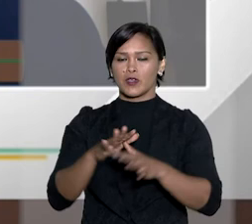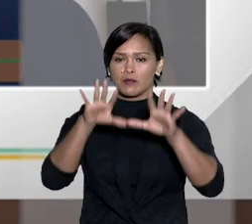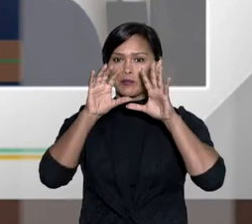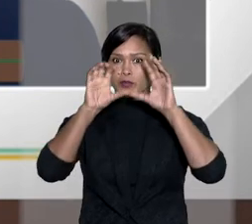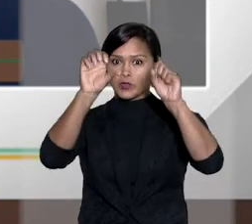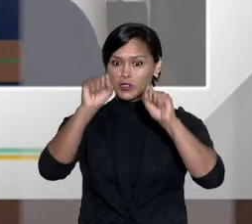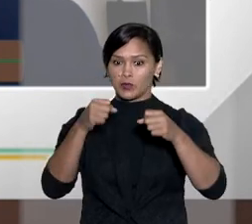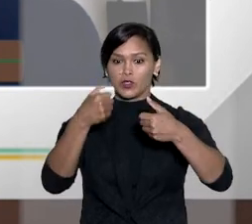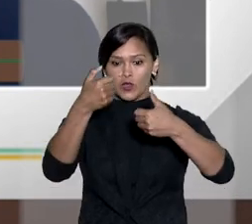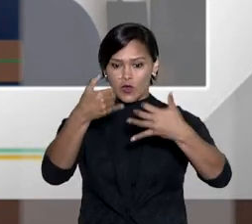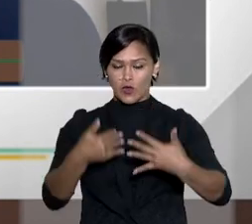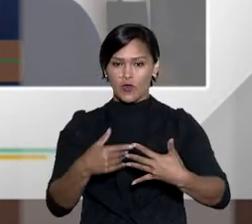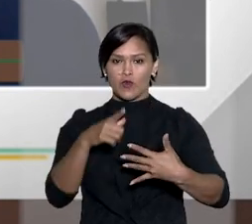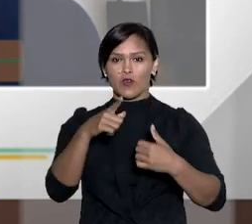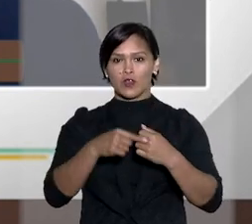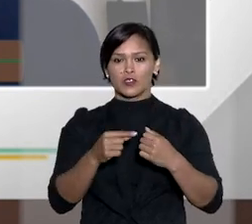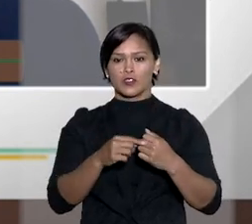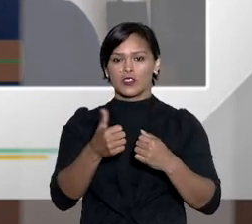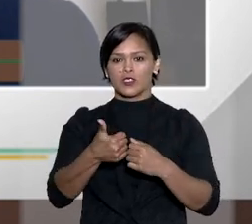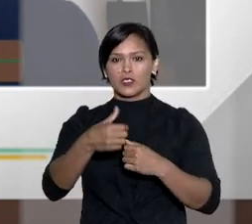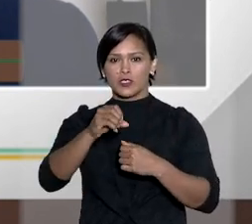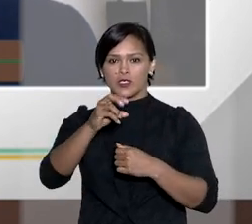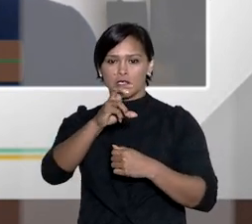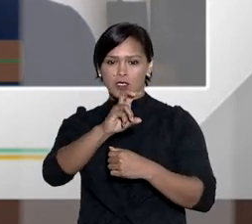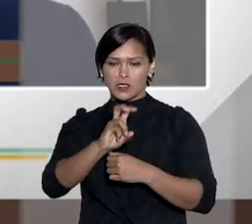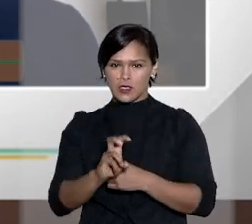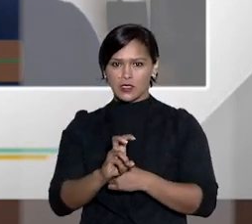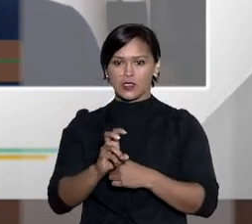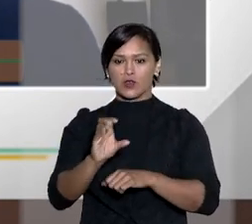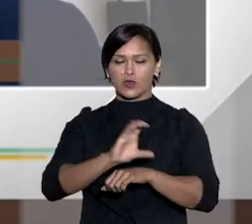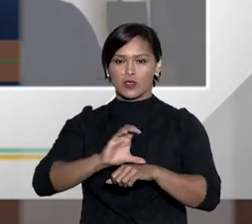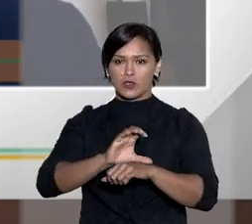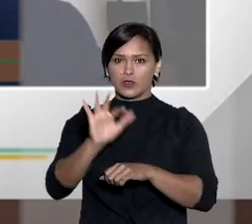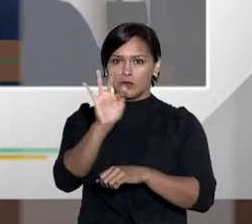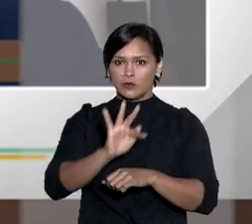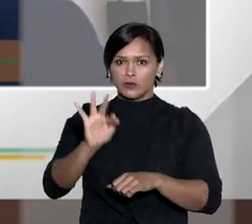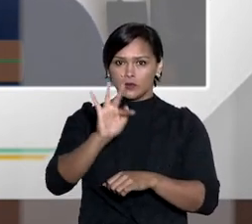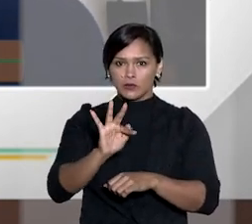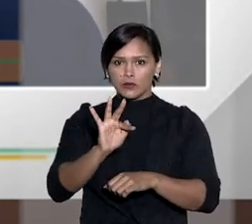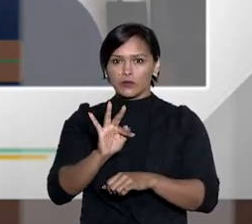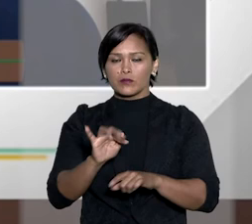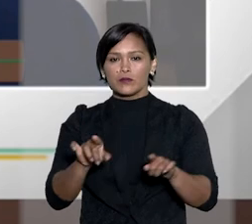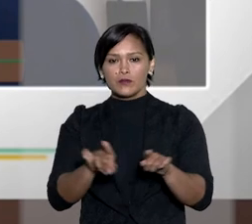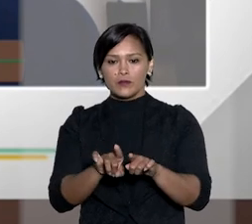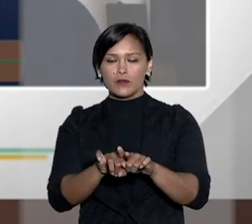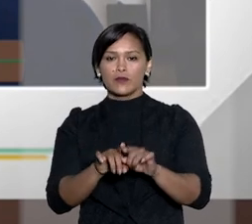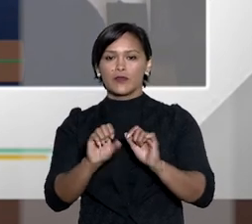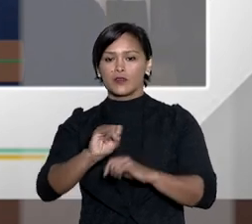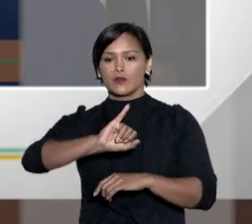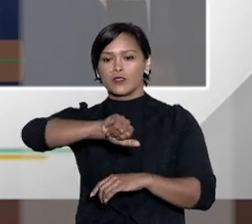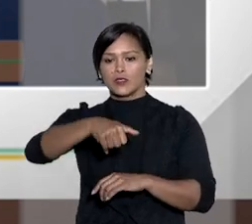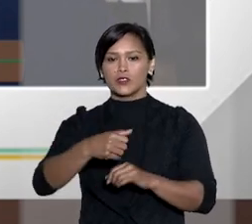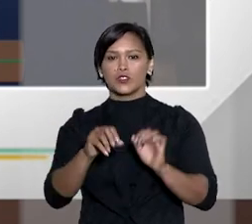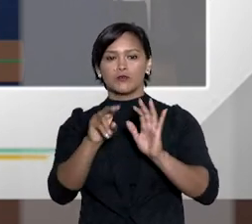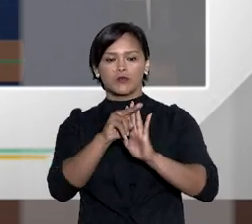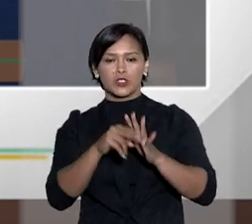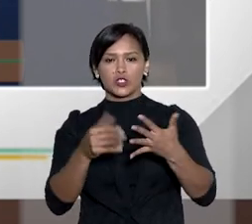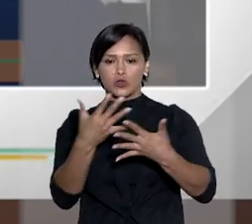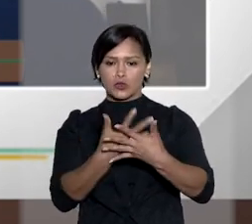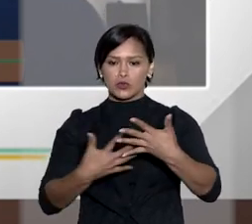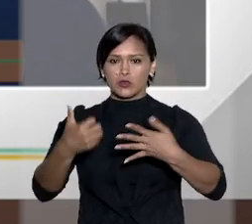se trata de decisão proferida por tribunal conforme preceitou o artigo 105 do terceiro da constituição federal